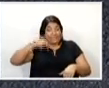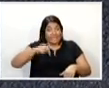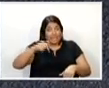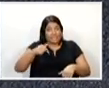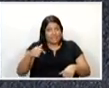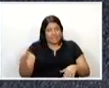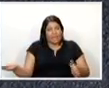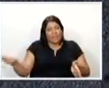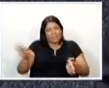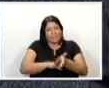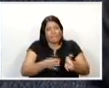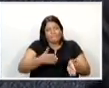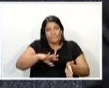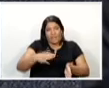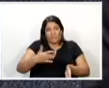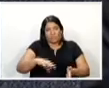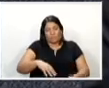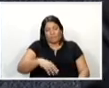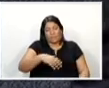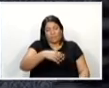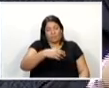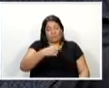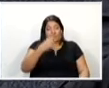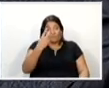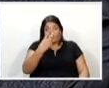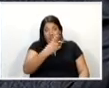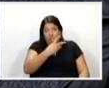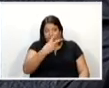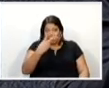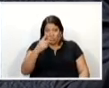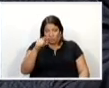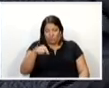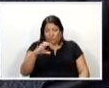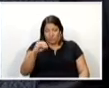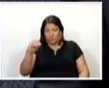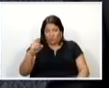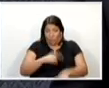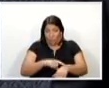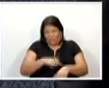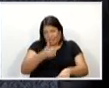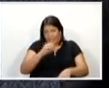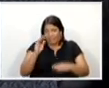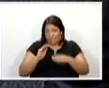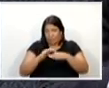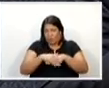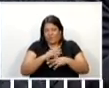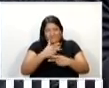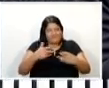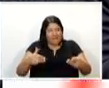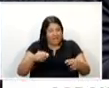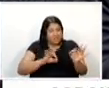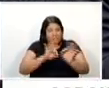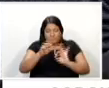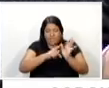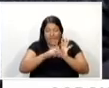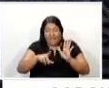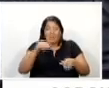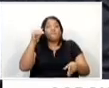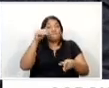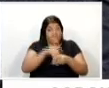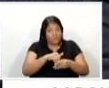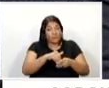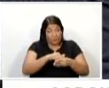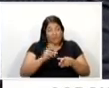por volta de 22 horas, onde foram votados vários projetos de interesse da cidade, não só do Executivo, como de vereadores em vários